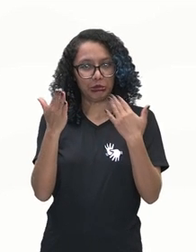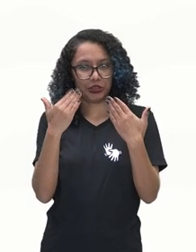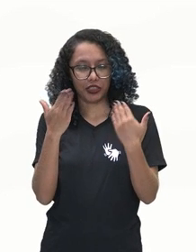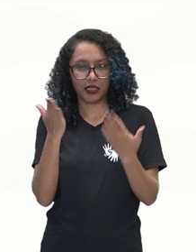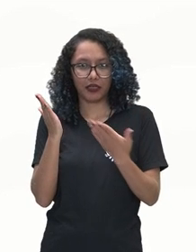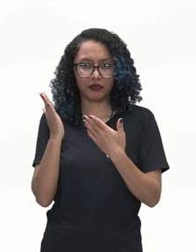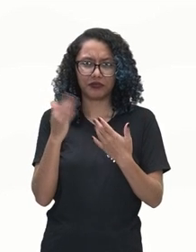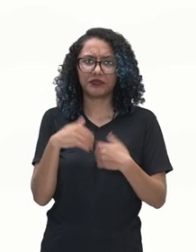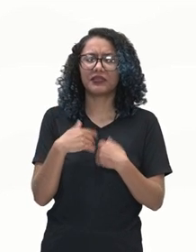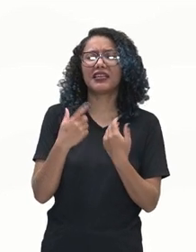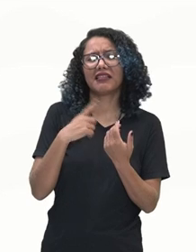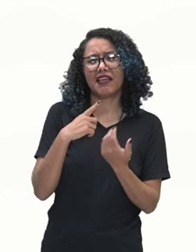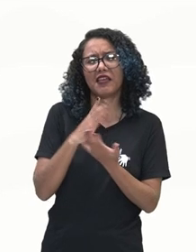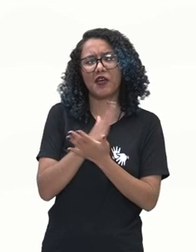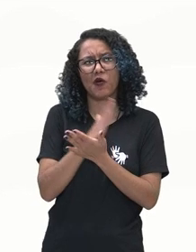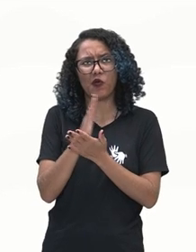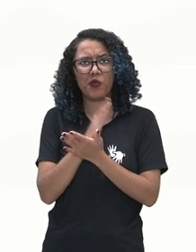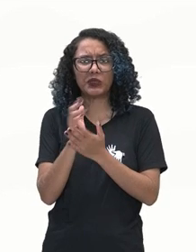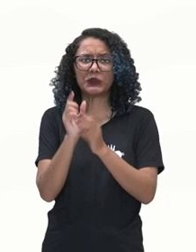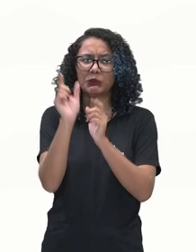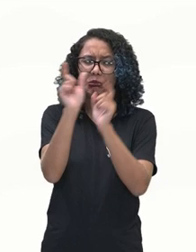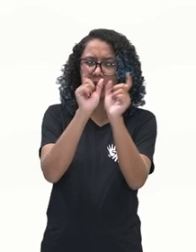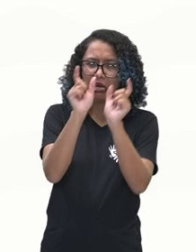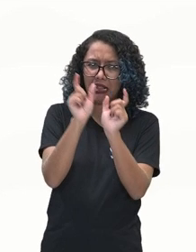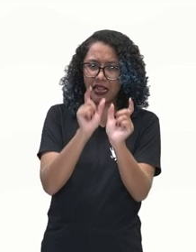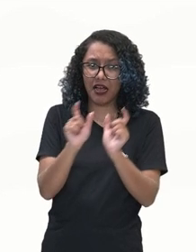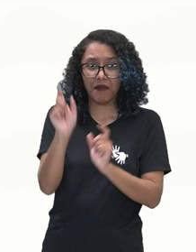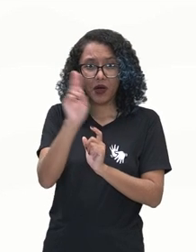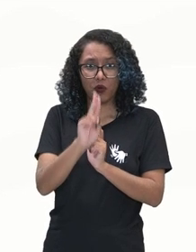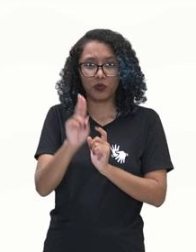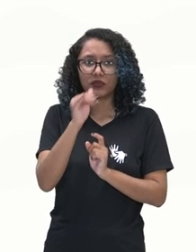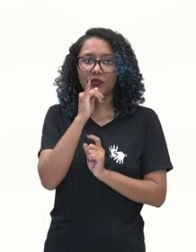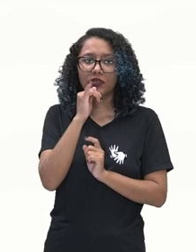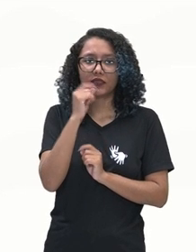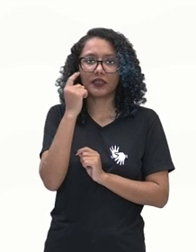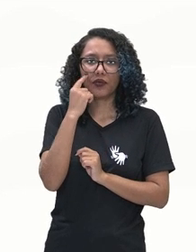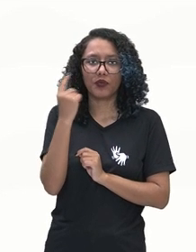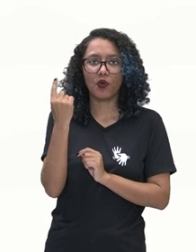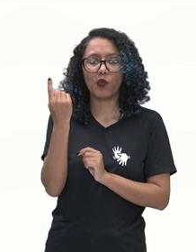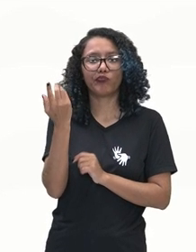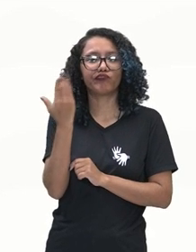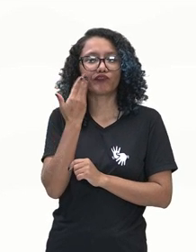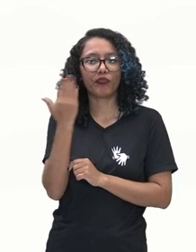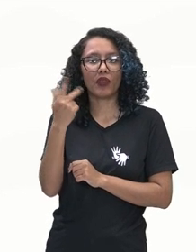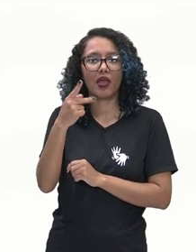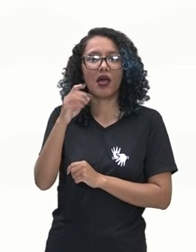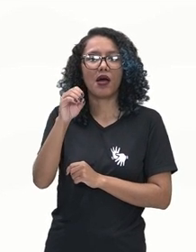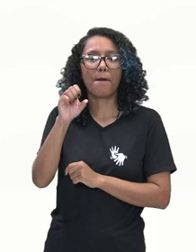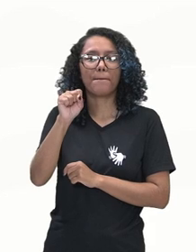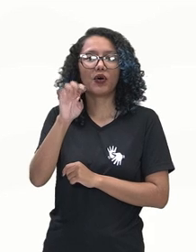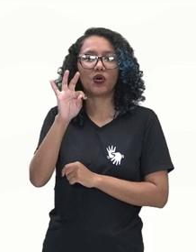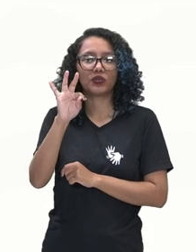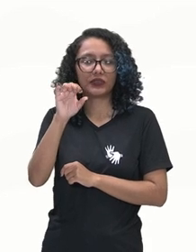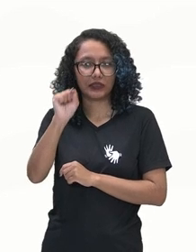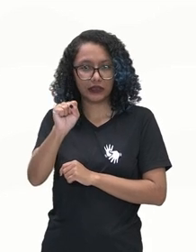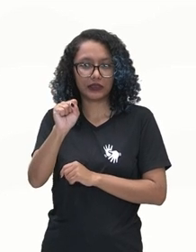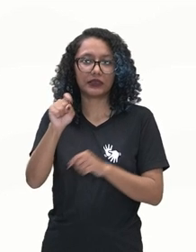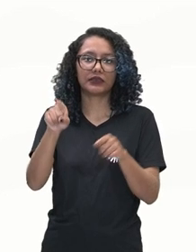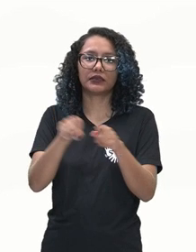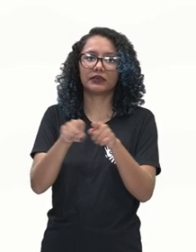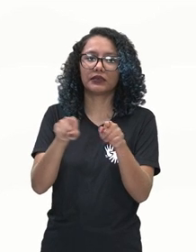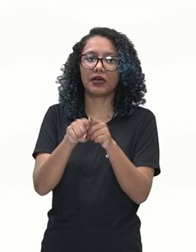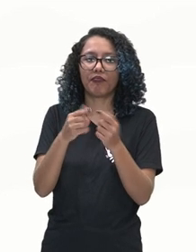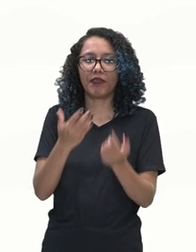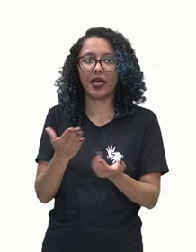falam várias palavrinhas. Aqui nós temos, ó, post, nós temos social media,